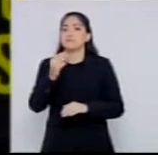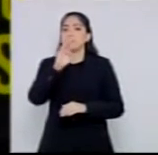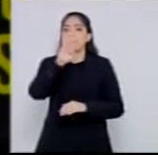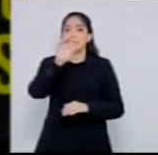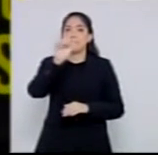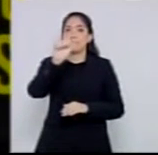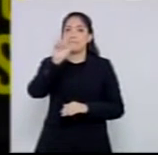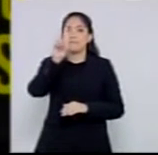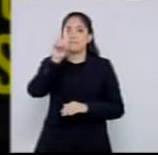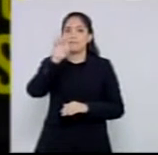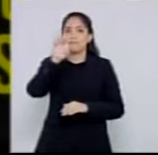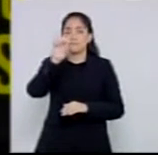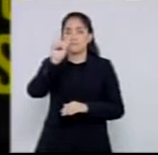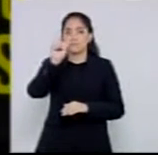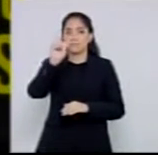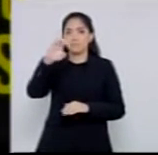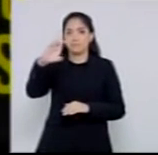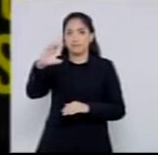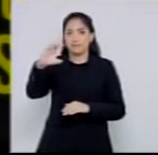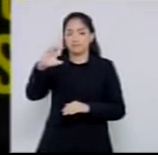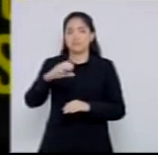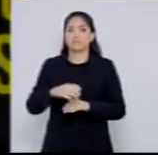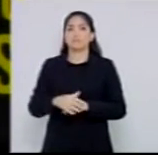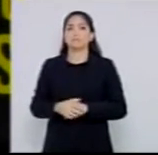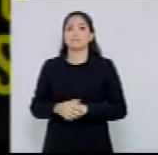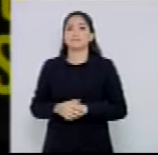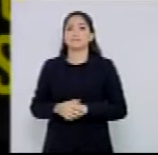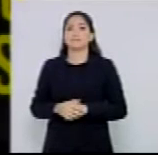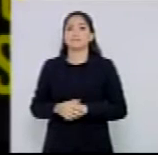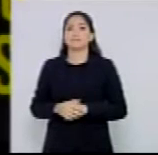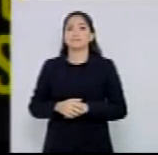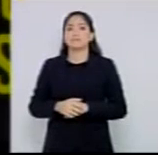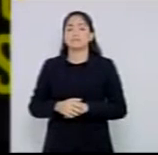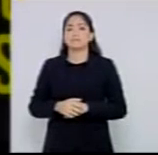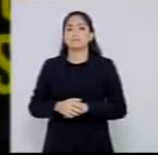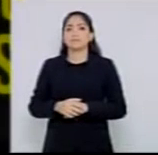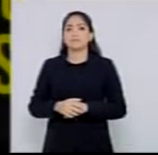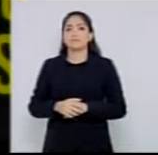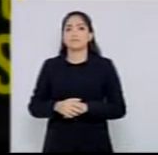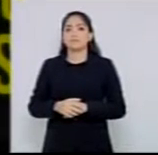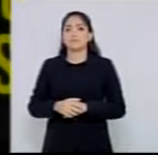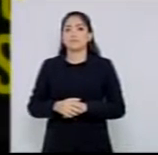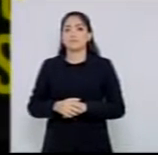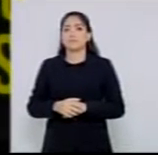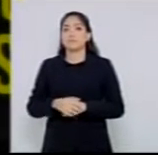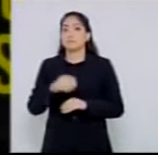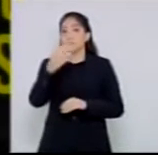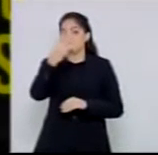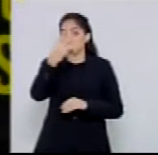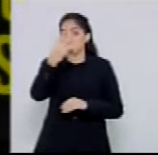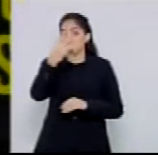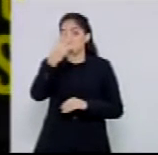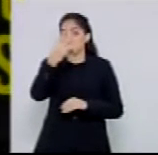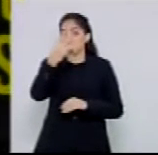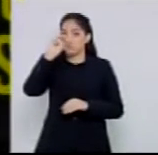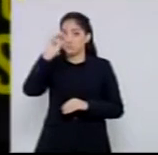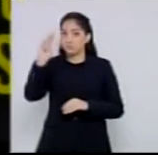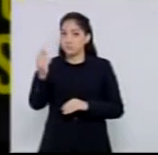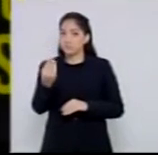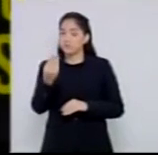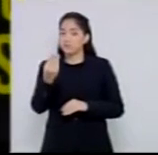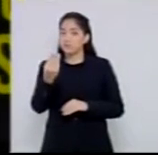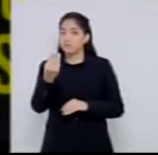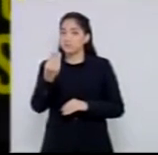Joinville assinou ontem. Dos 20 milhões, deputado Dalmo, só chegaram 13